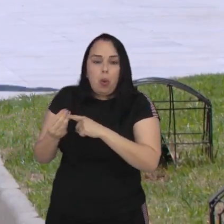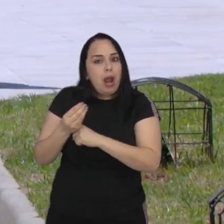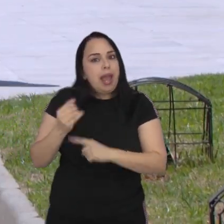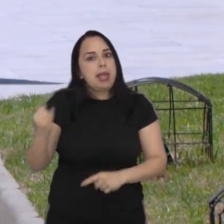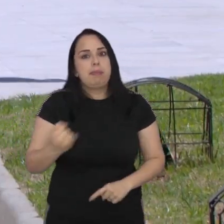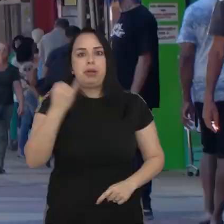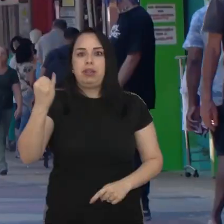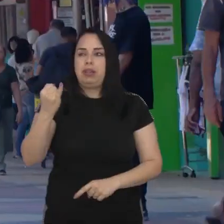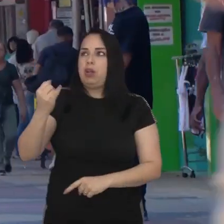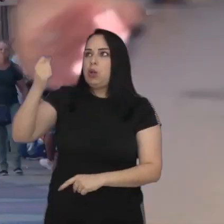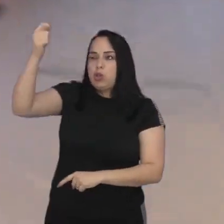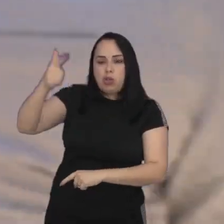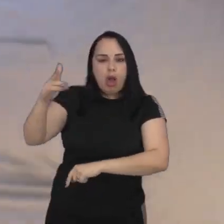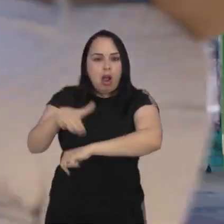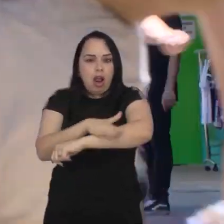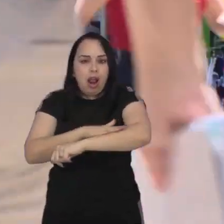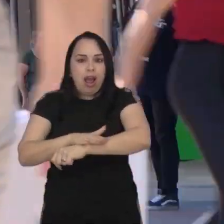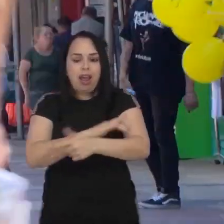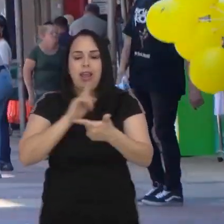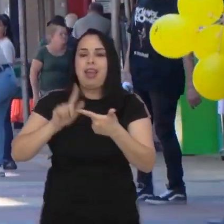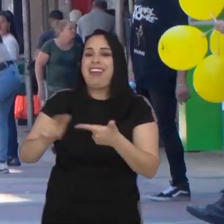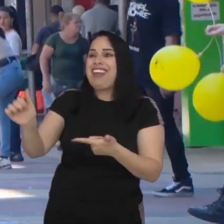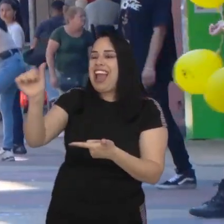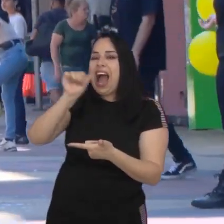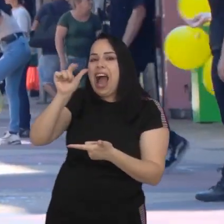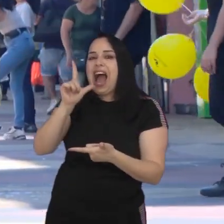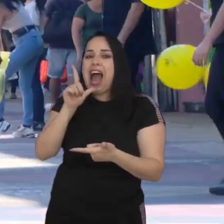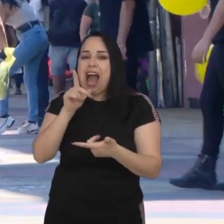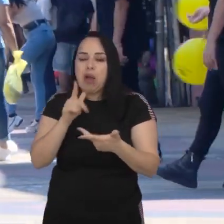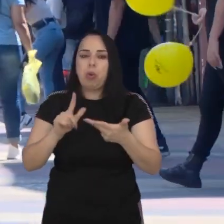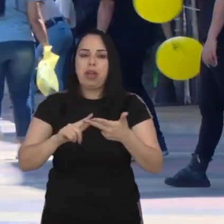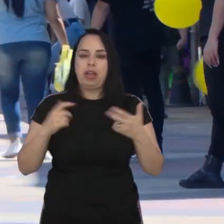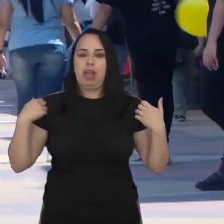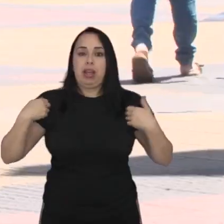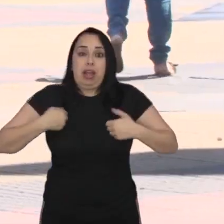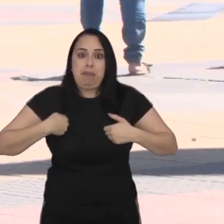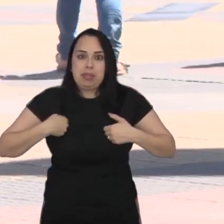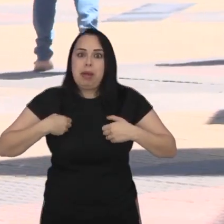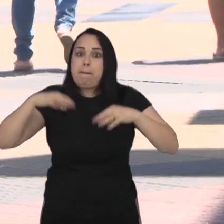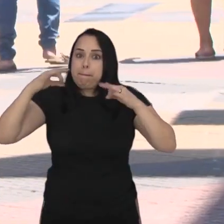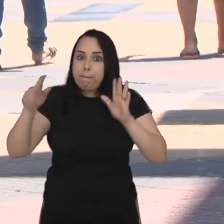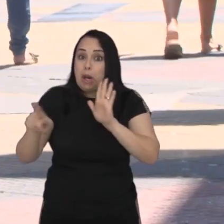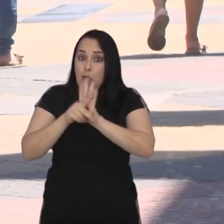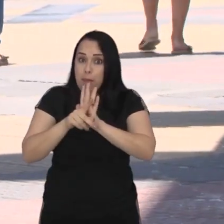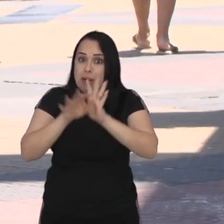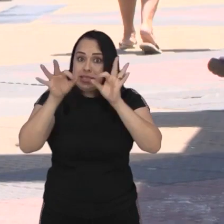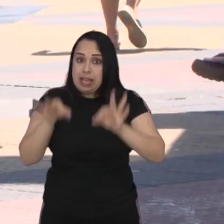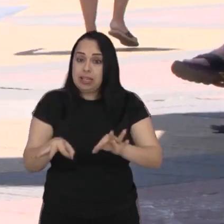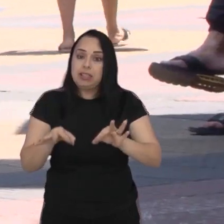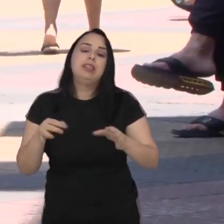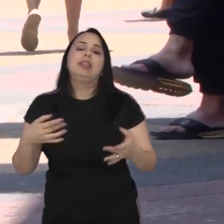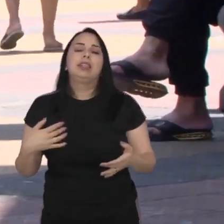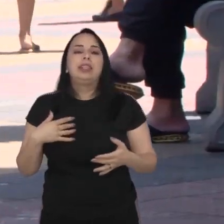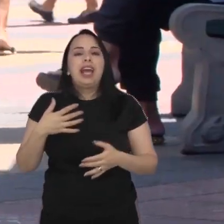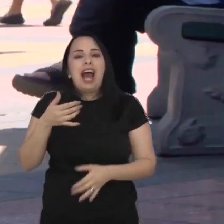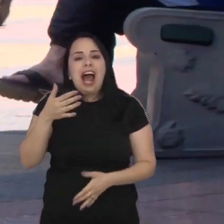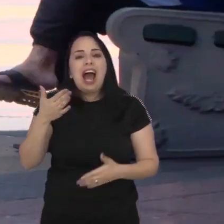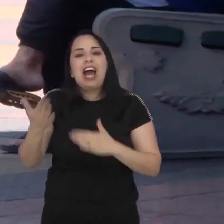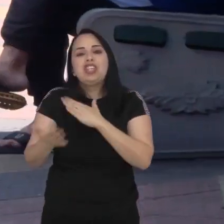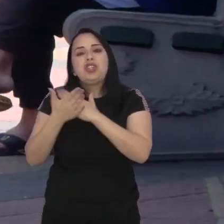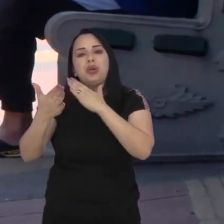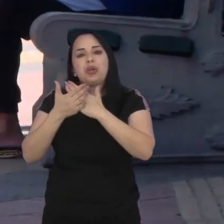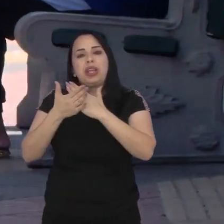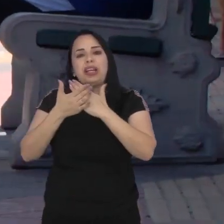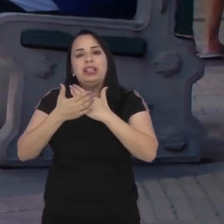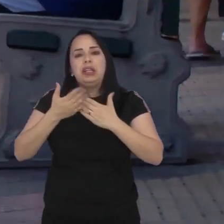fundamental Protetor solar muita água e camisas térmicas são ferramentas importantes que ajudam a